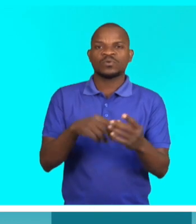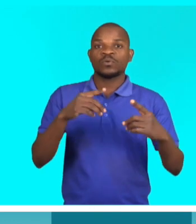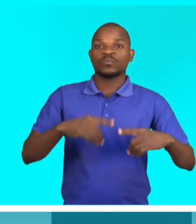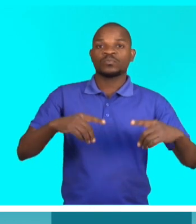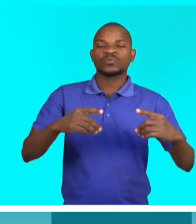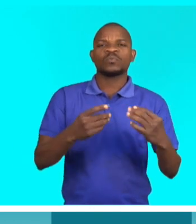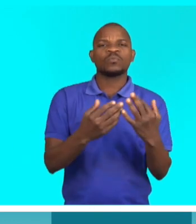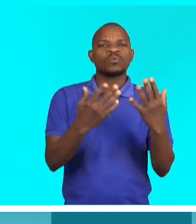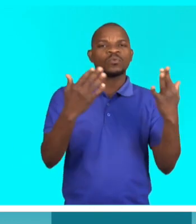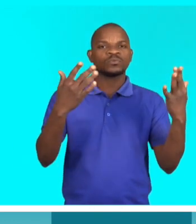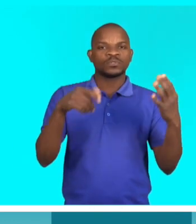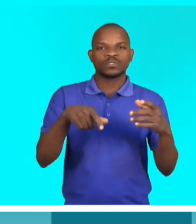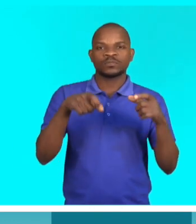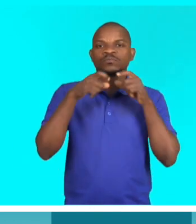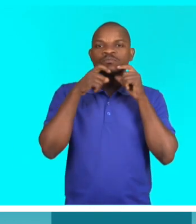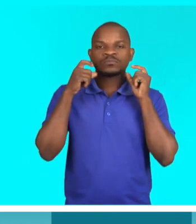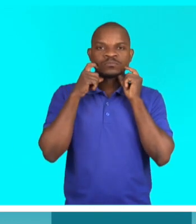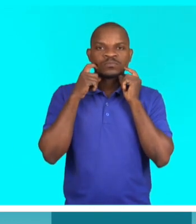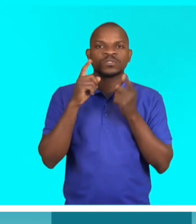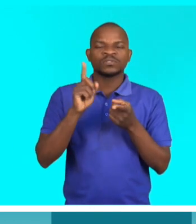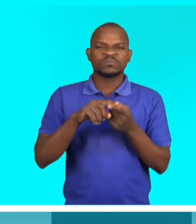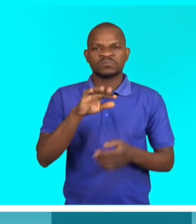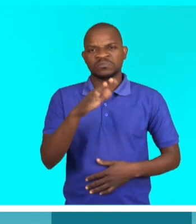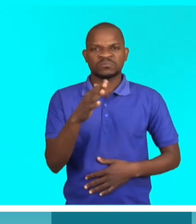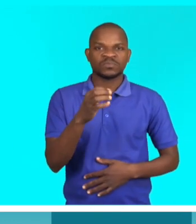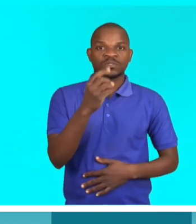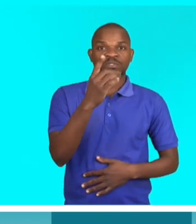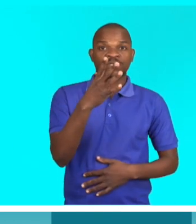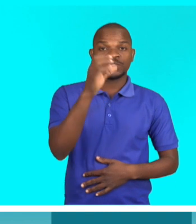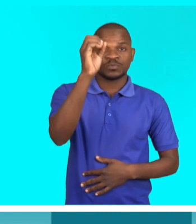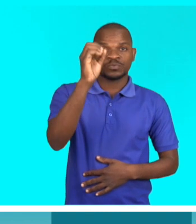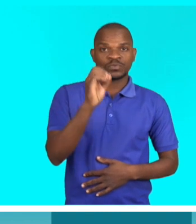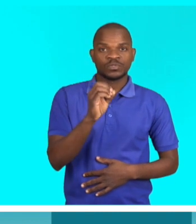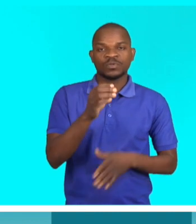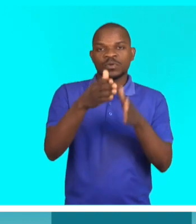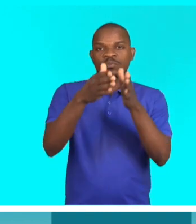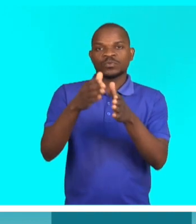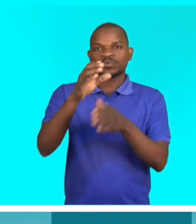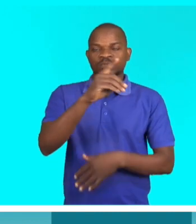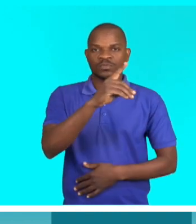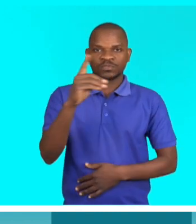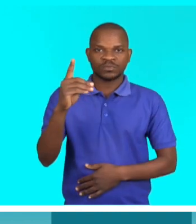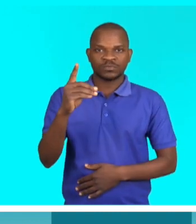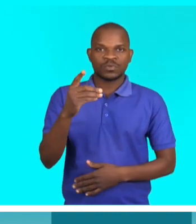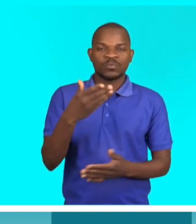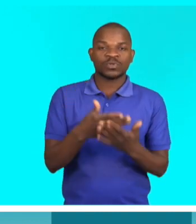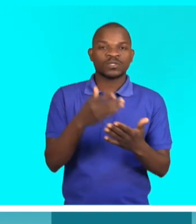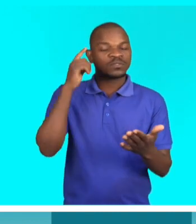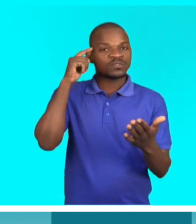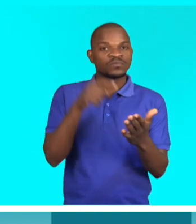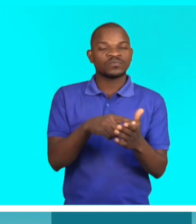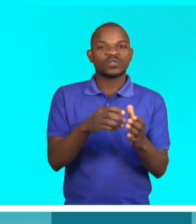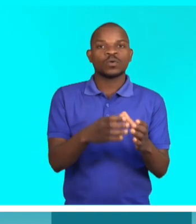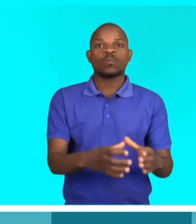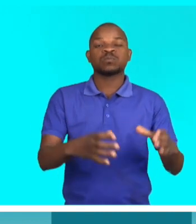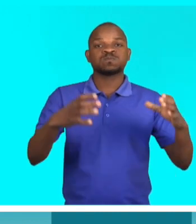extremamente numerosa em Moçambique. Estamos a falar de pelo menos 15% de pessoas com deficiência em Moçambique. Então, é um